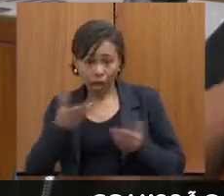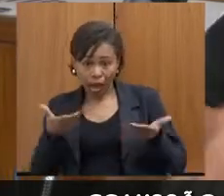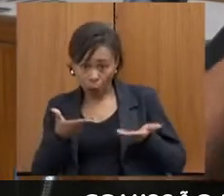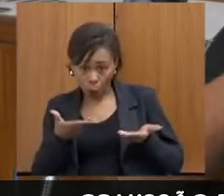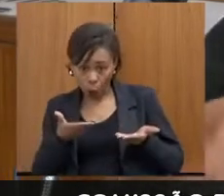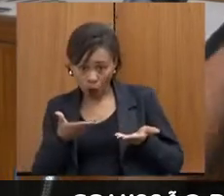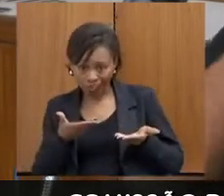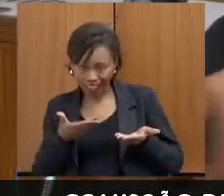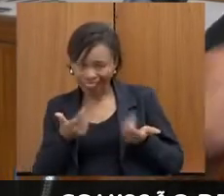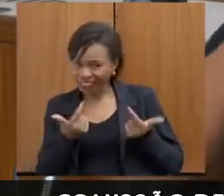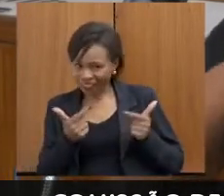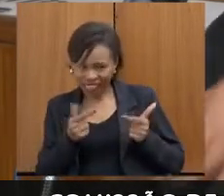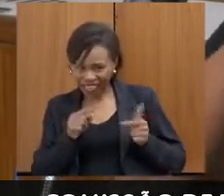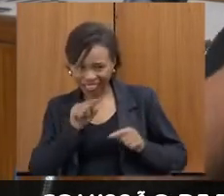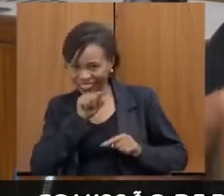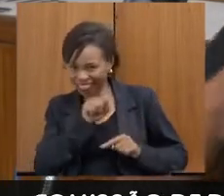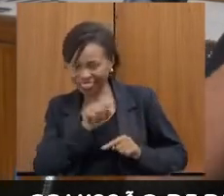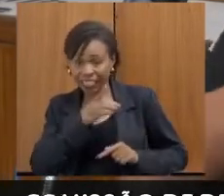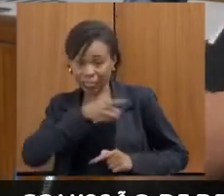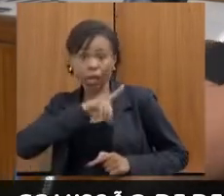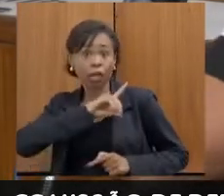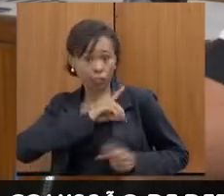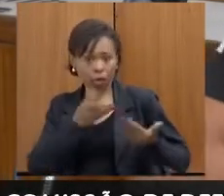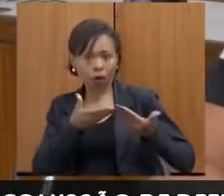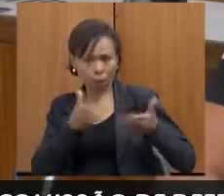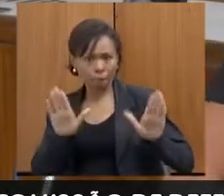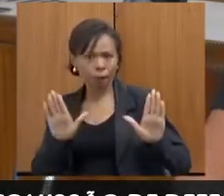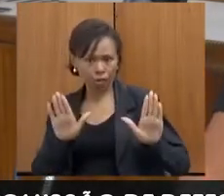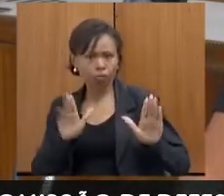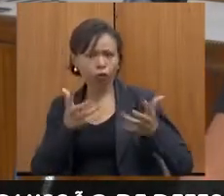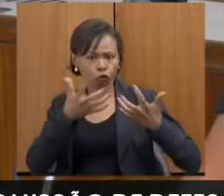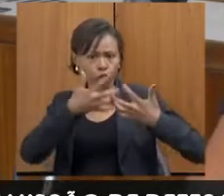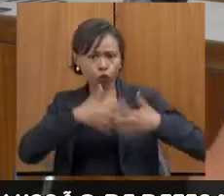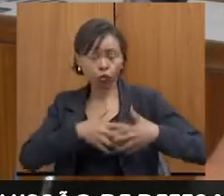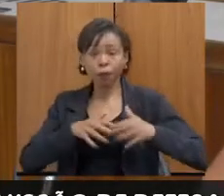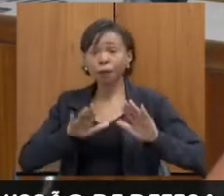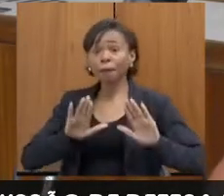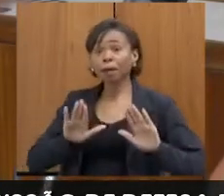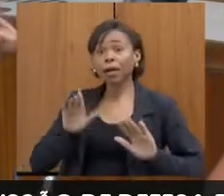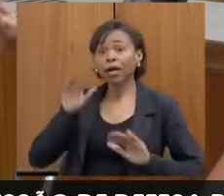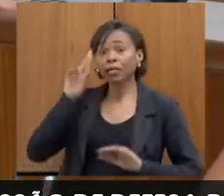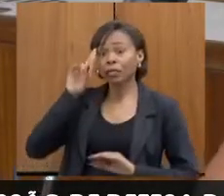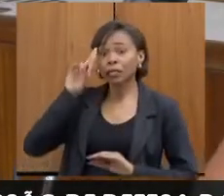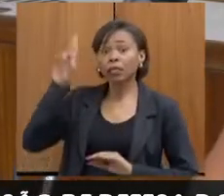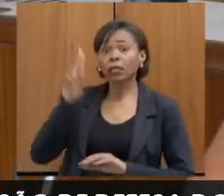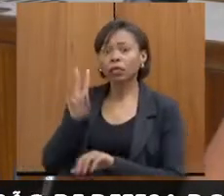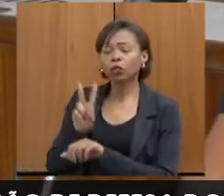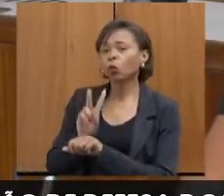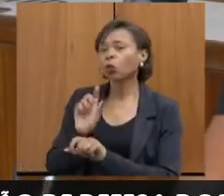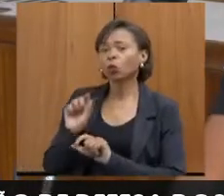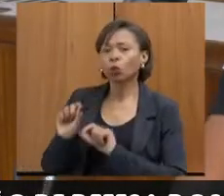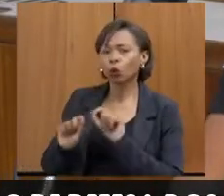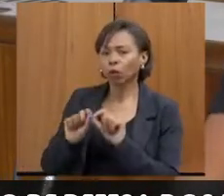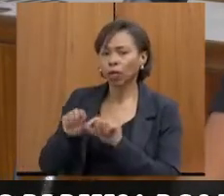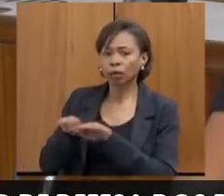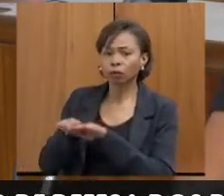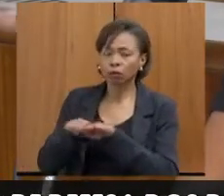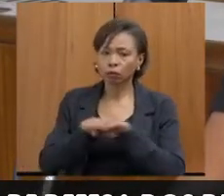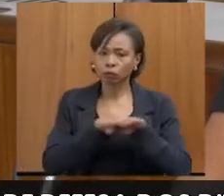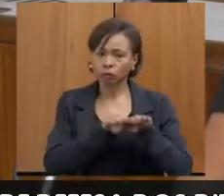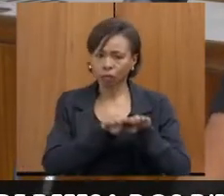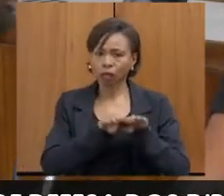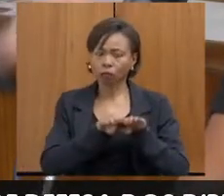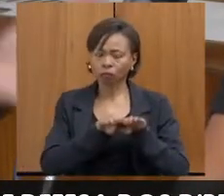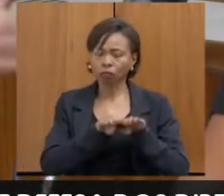atendendo, a delegacia está aberta e ela está funcionando, mas a doutora teve o cuidado de padronizar esse modelo. Então, o ela sempre falou é, com os